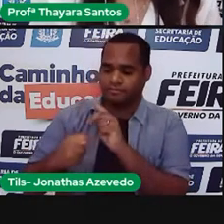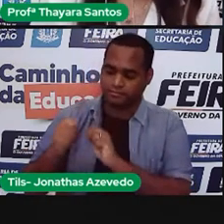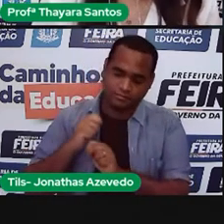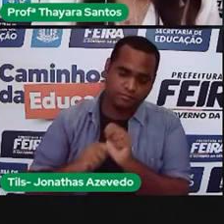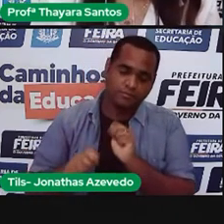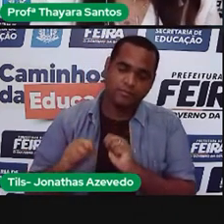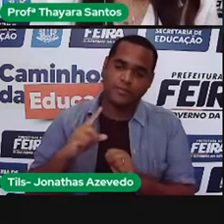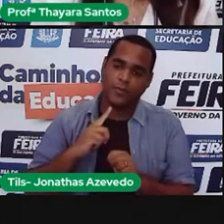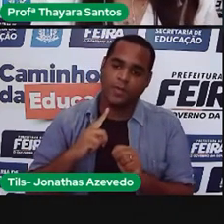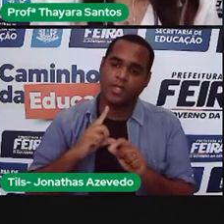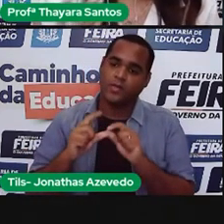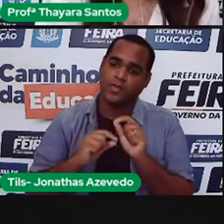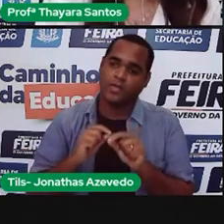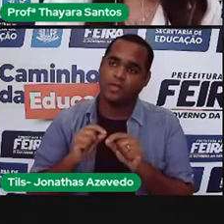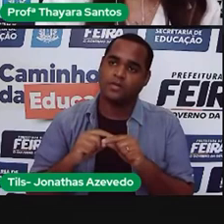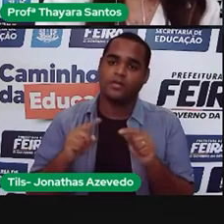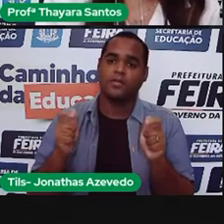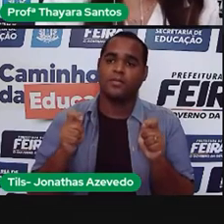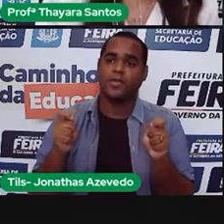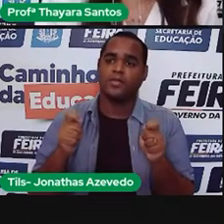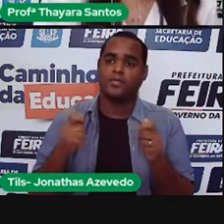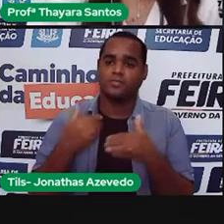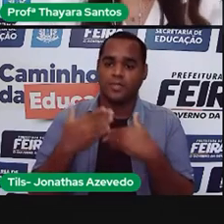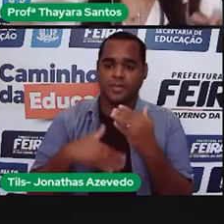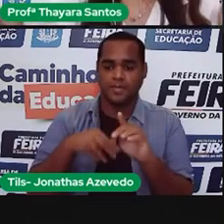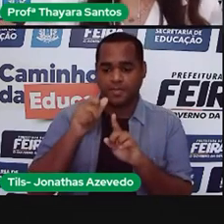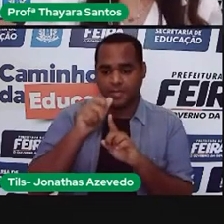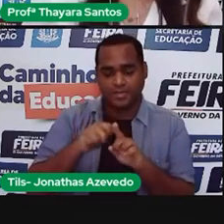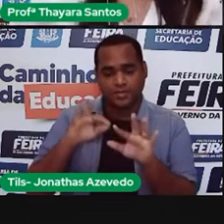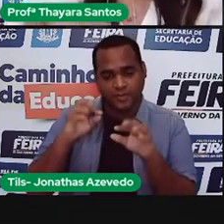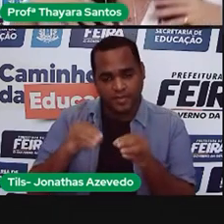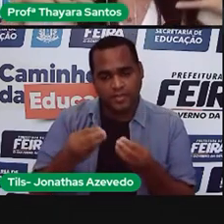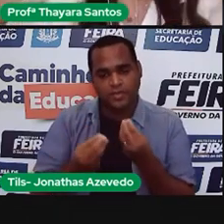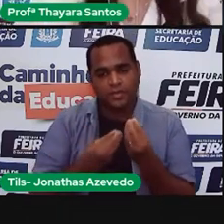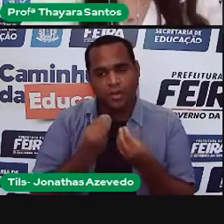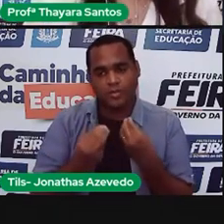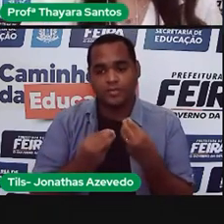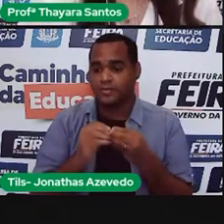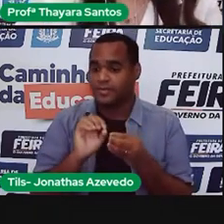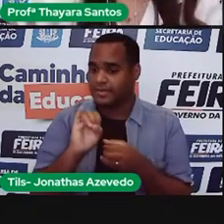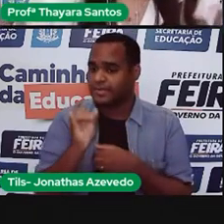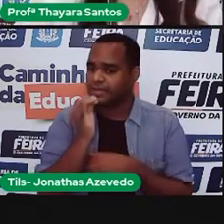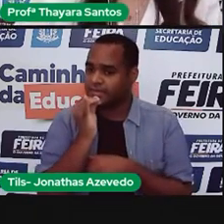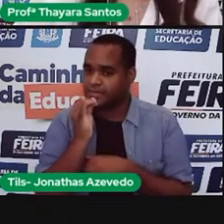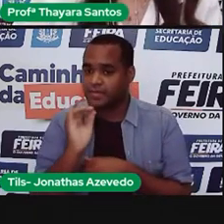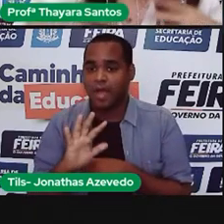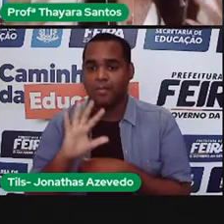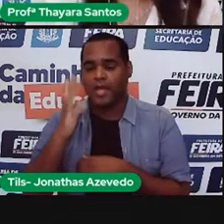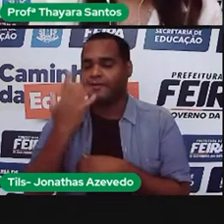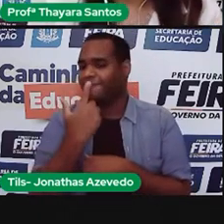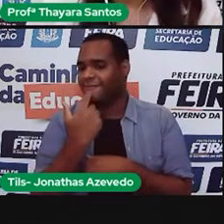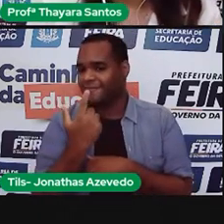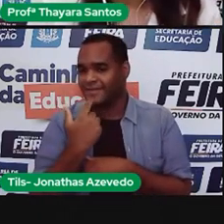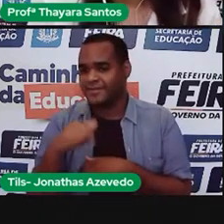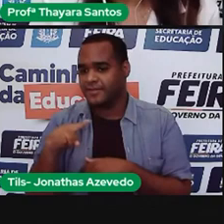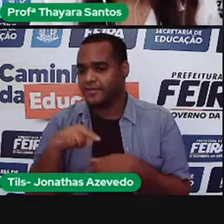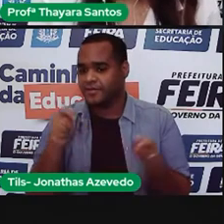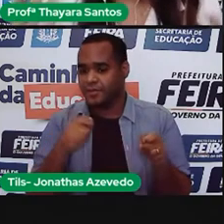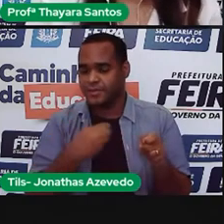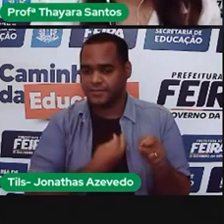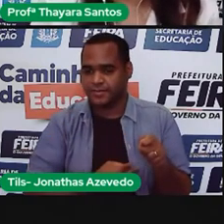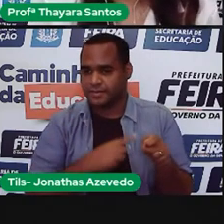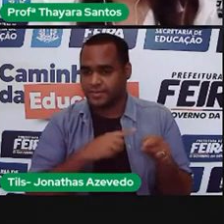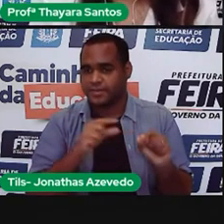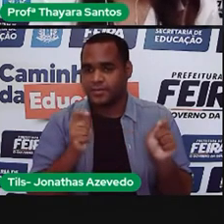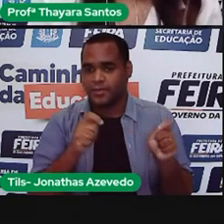estratégias que a gente pode usar para não pesar tanto no final do mês. E se estiver vermelha, a gente tem que pensar em estratégias mais eficazes ainda,